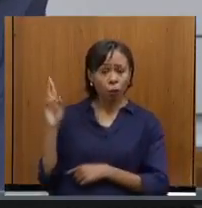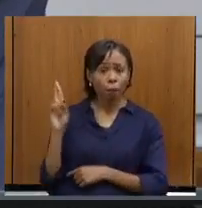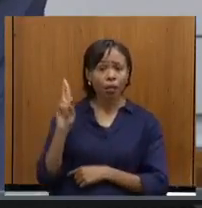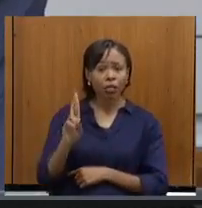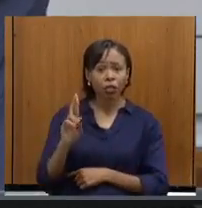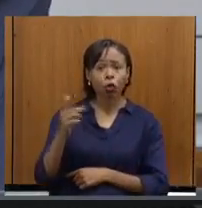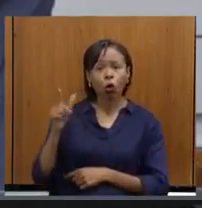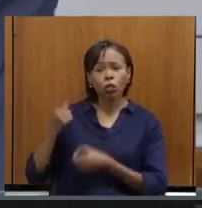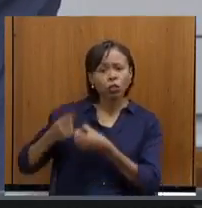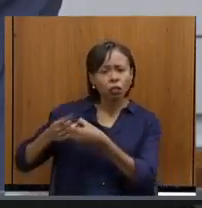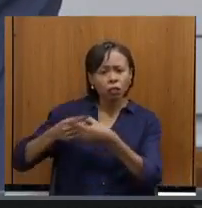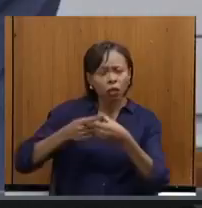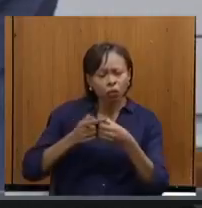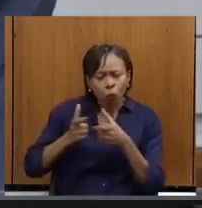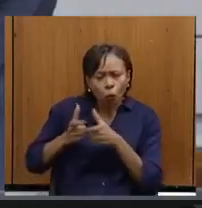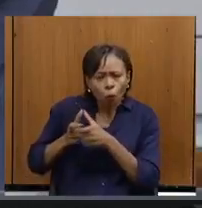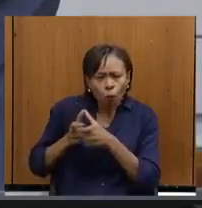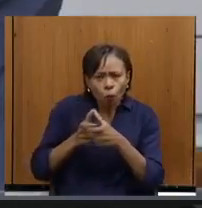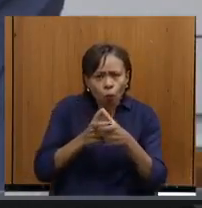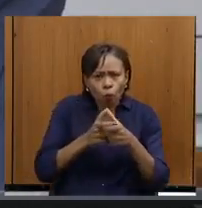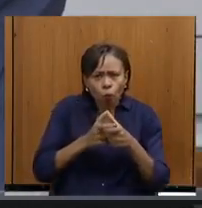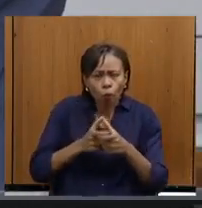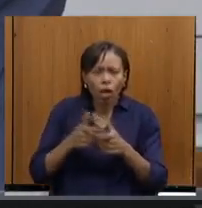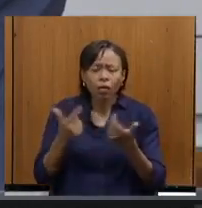cidades pequenas que não possuem